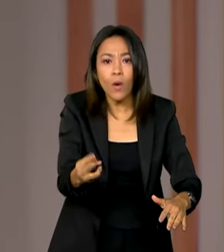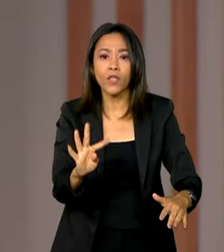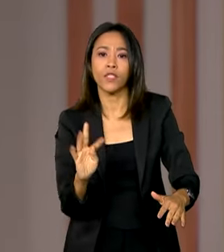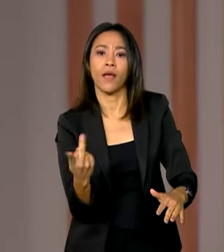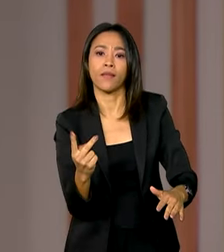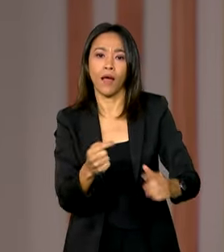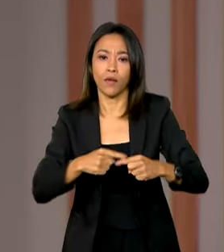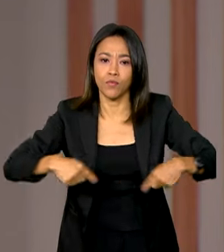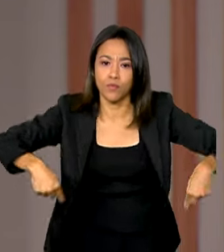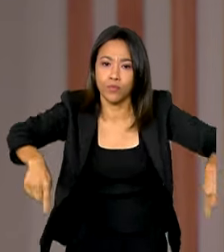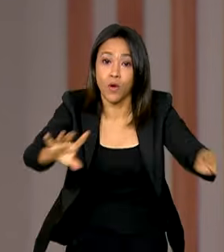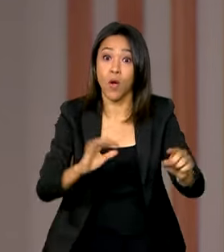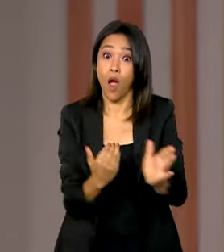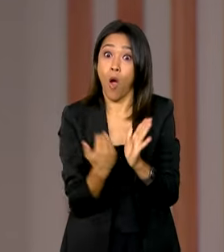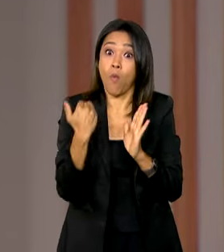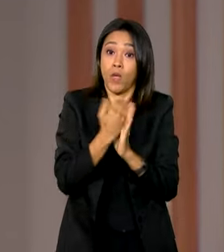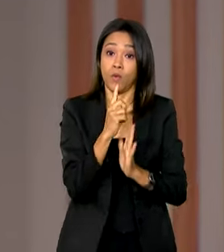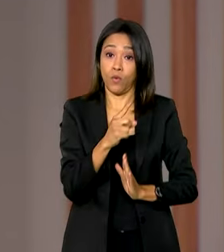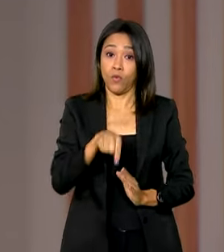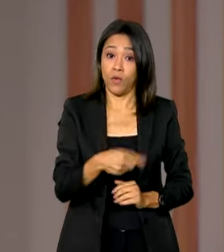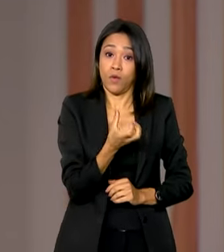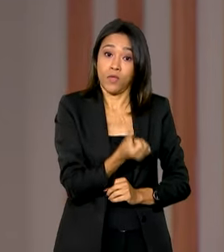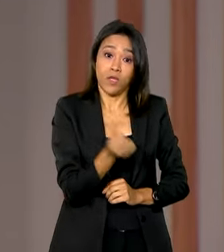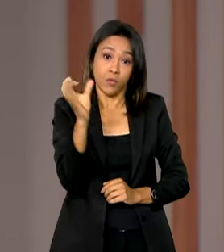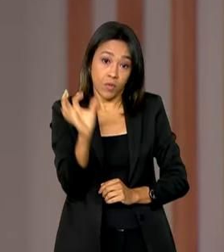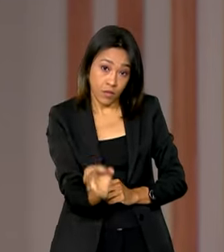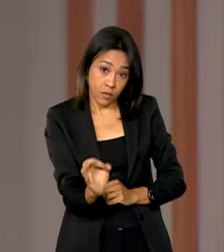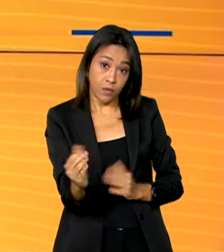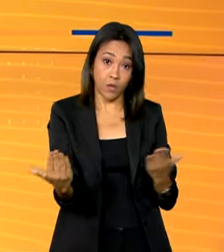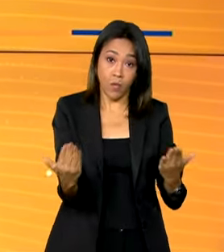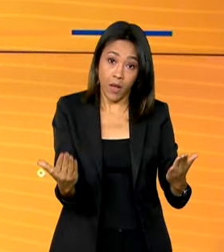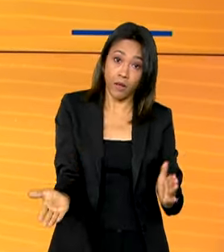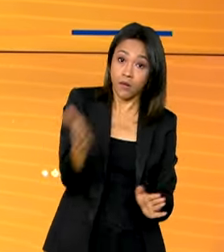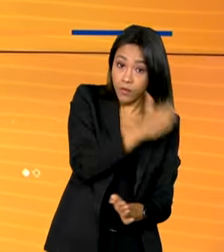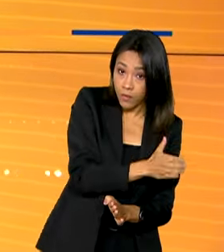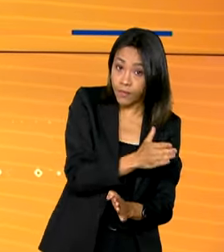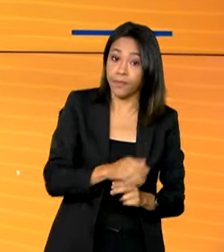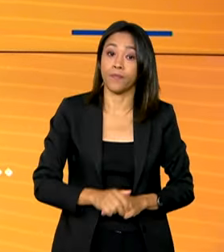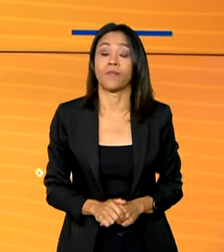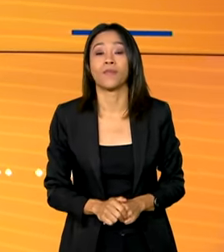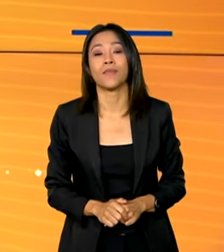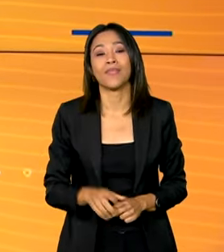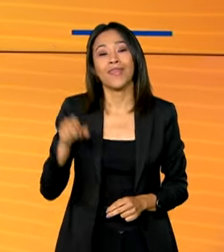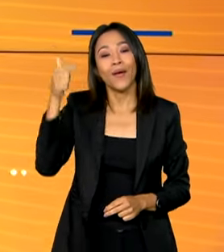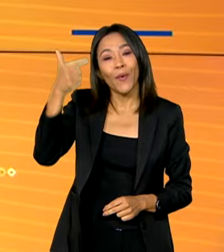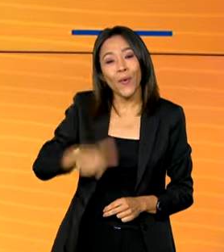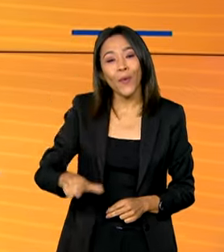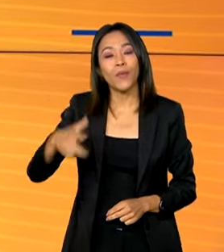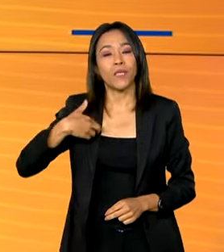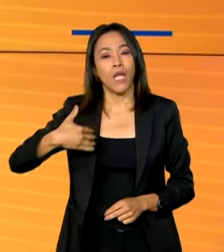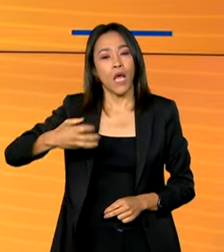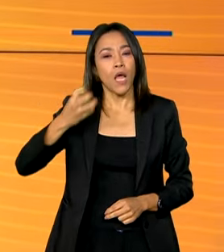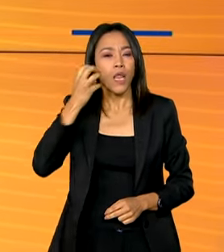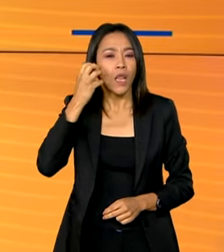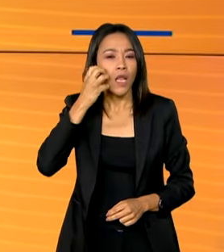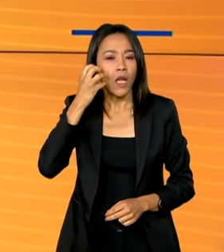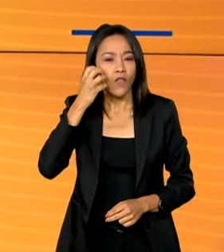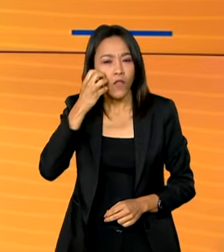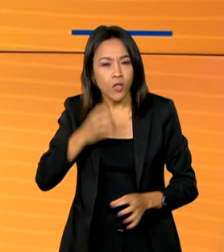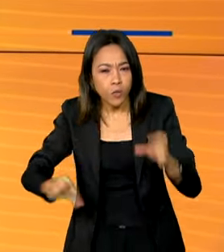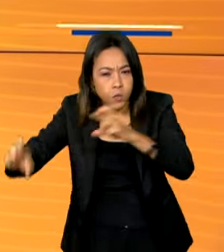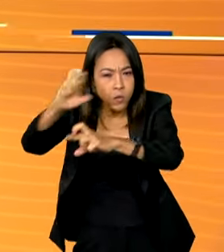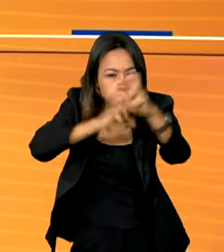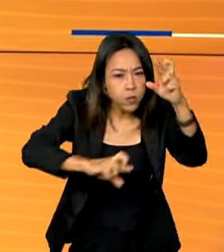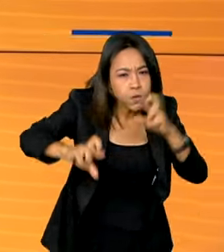de 1,6% em relação à safra anterior. E a blitz da telefonia móvel chegou a Maceió,